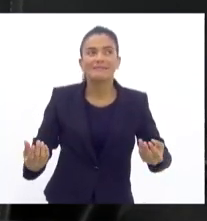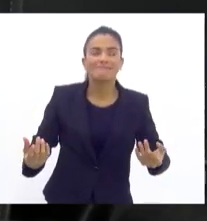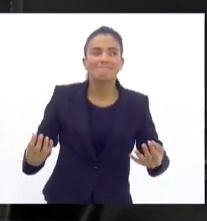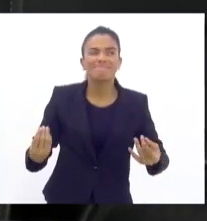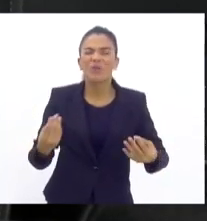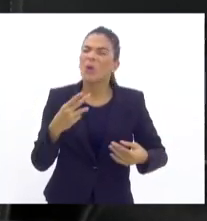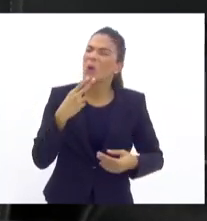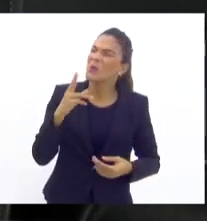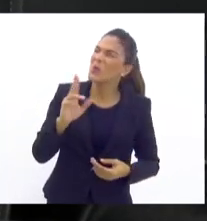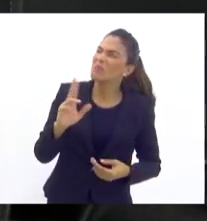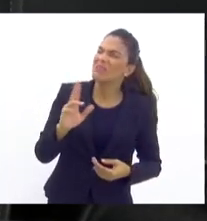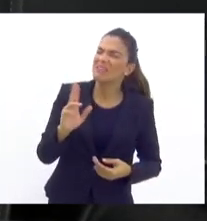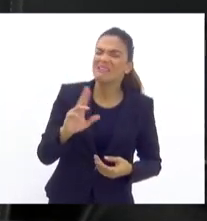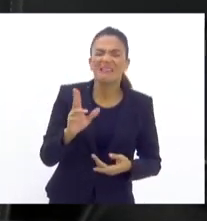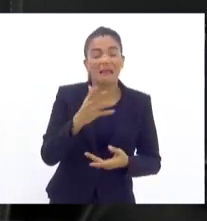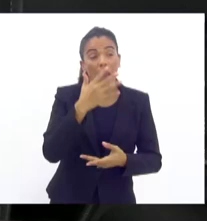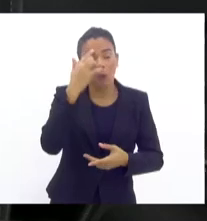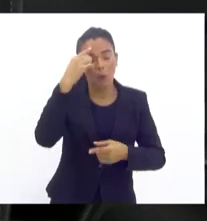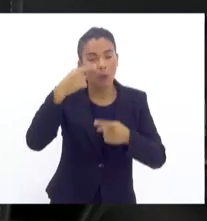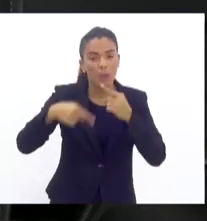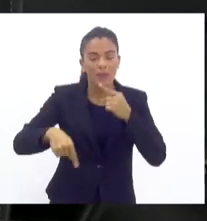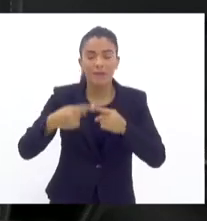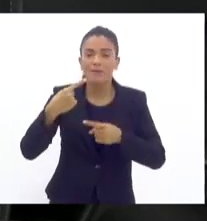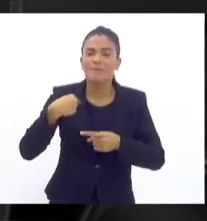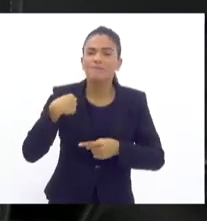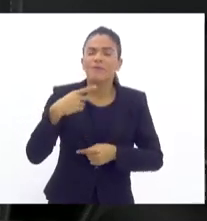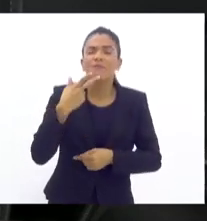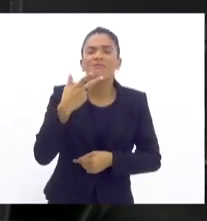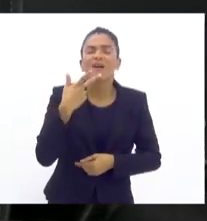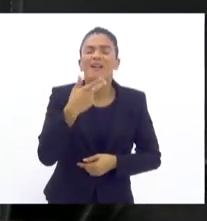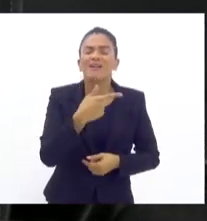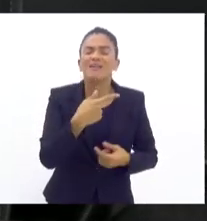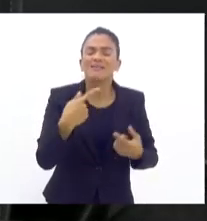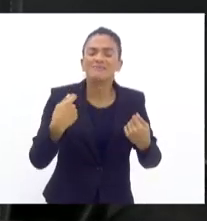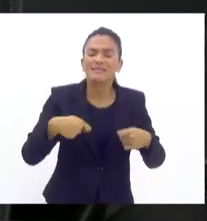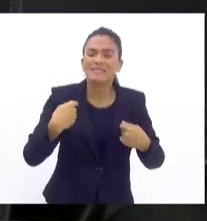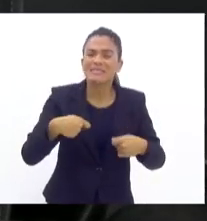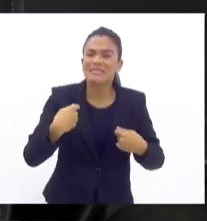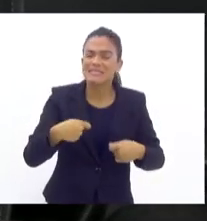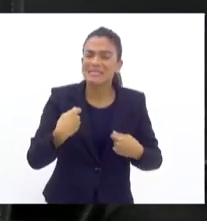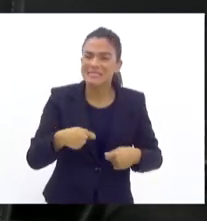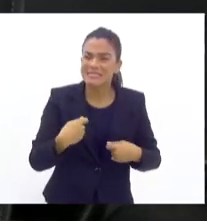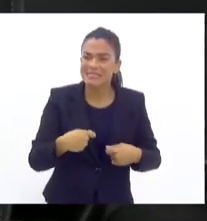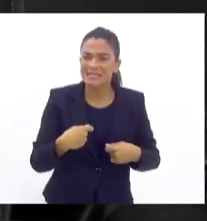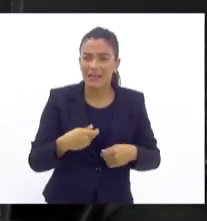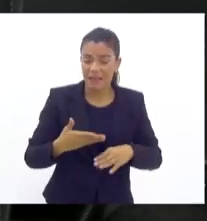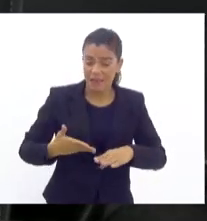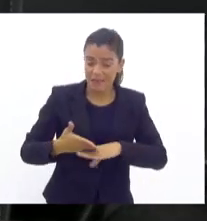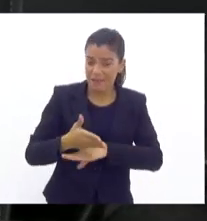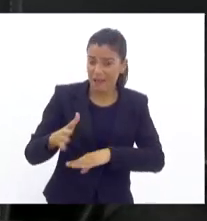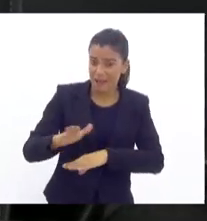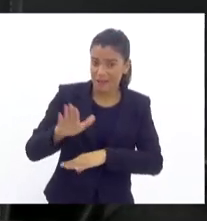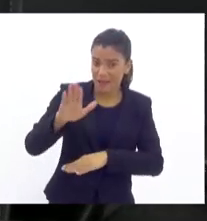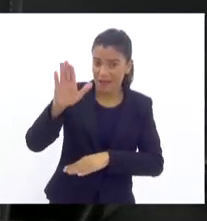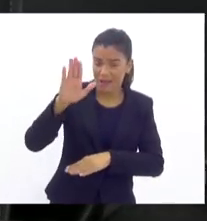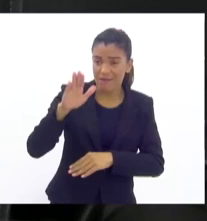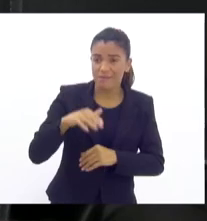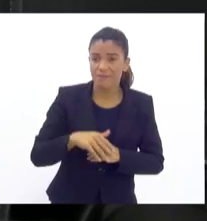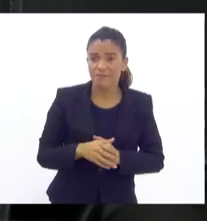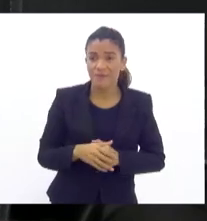Como é que eles... Fugiu agora o termo? Que eles precisam ter para poder adentrar, para não